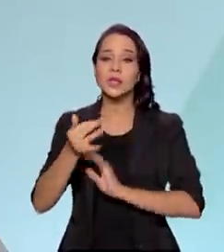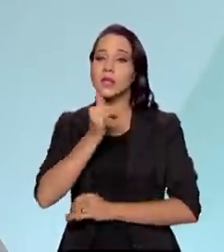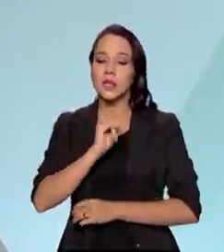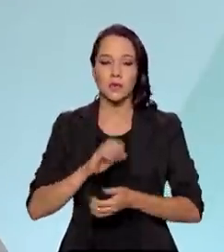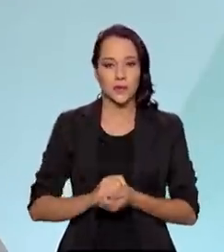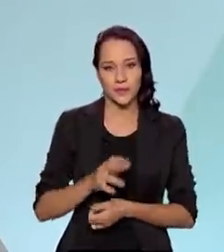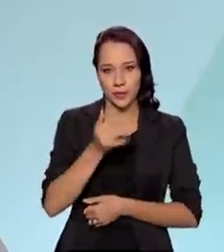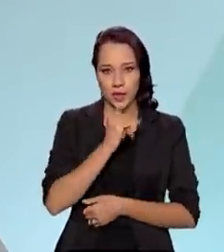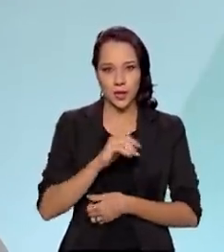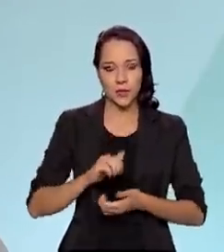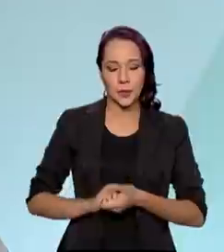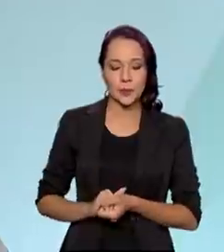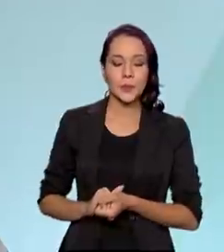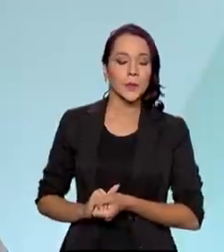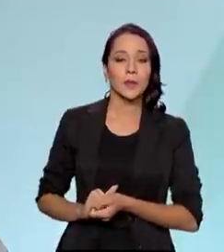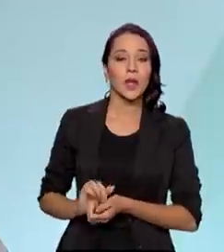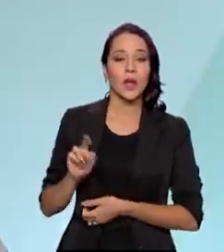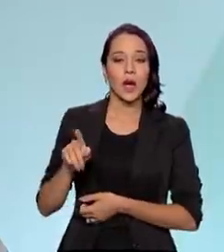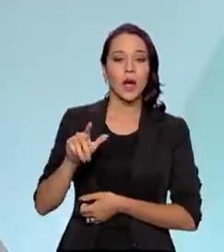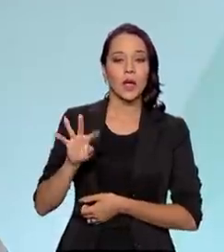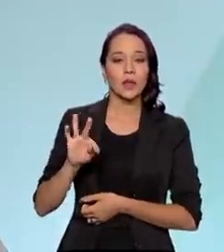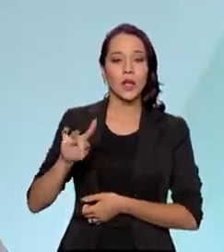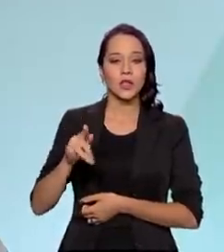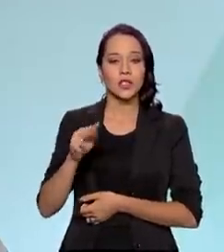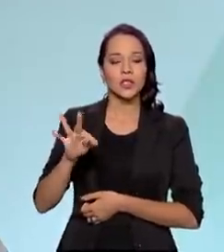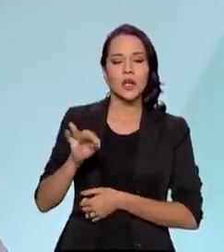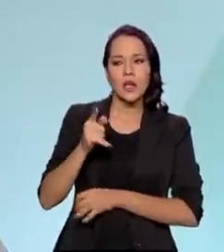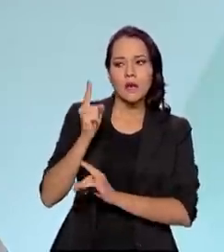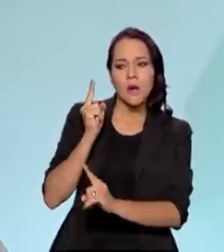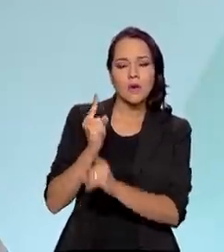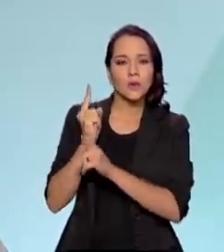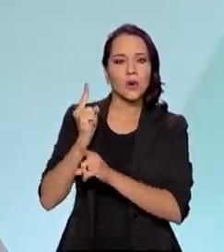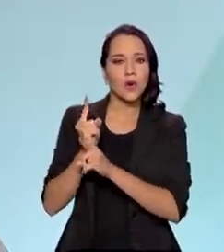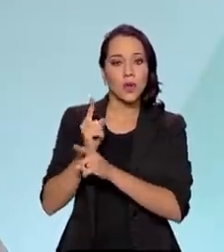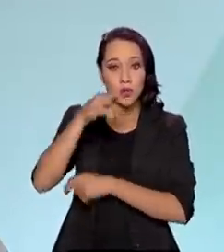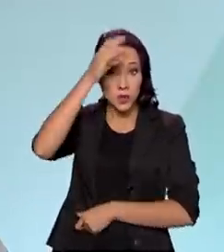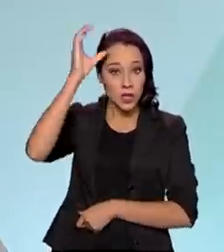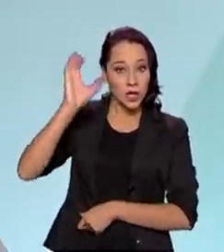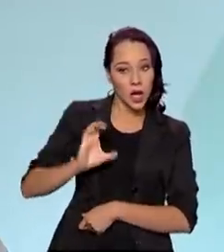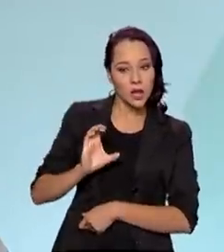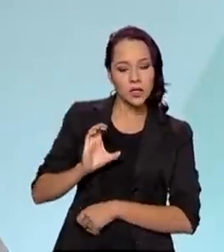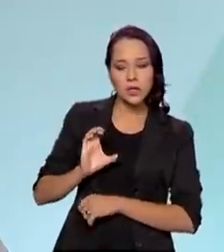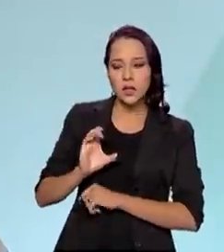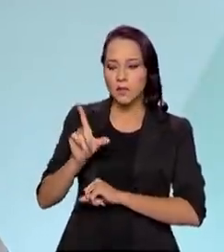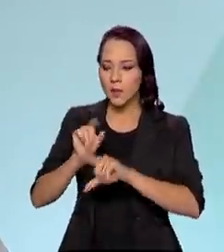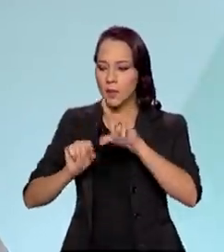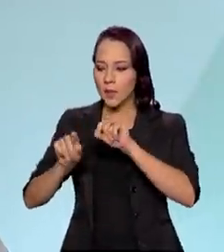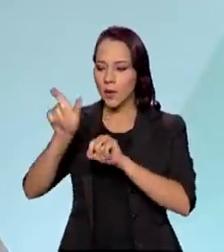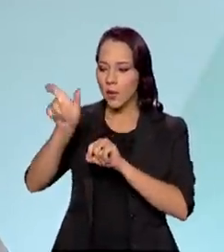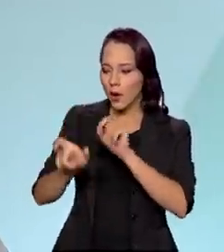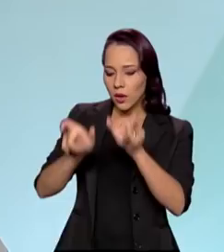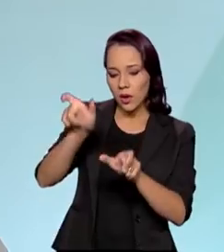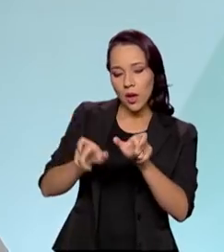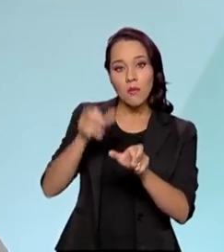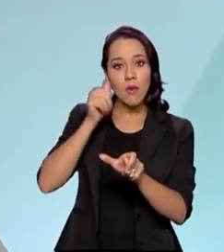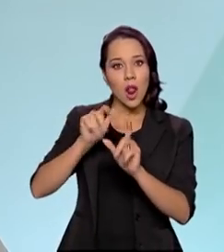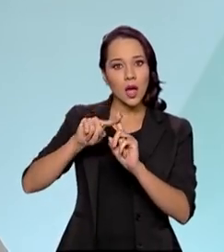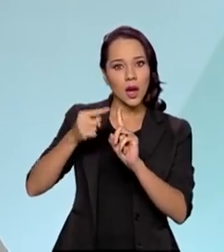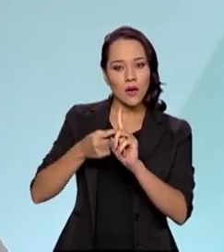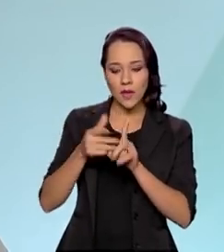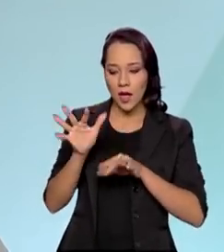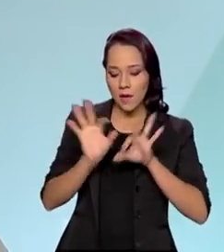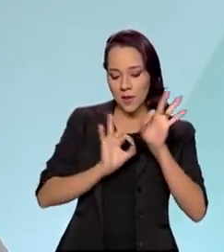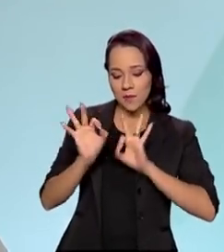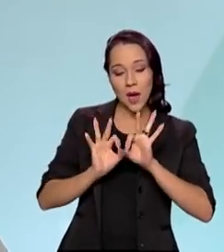por exemplo, a Target, ela pegou e definiu, identificou dos clientes aquelas mulheres grávidas e preparou as